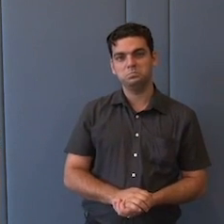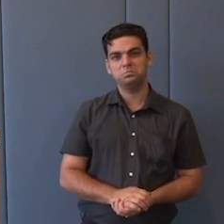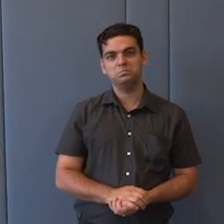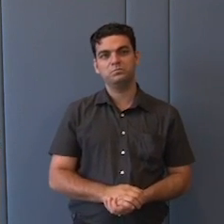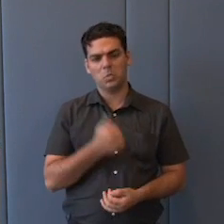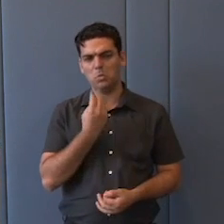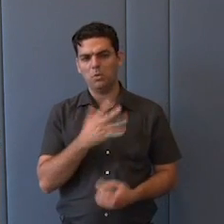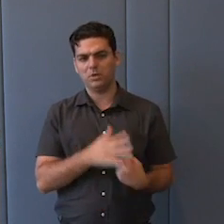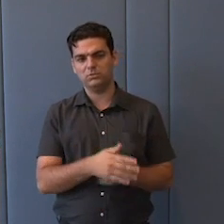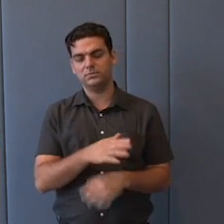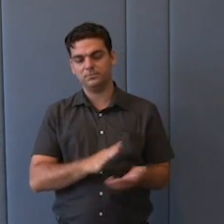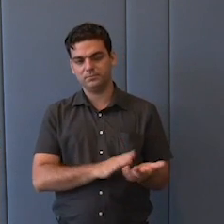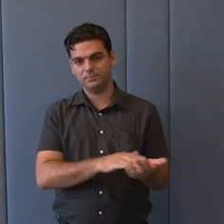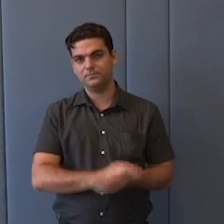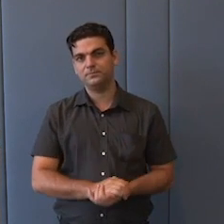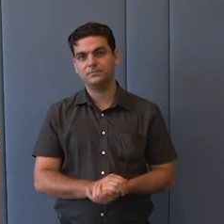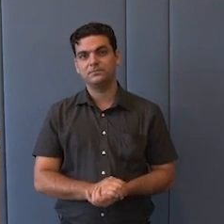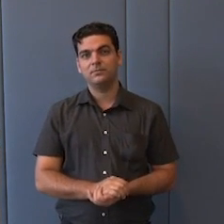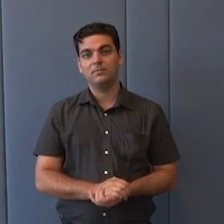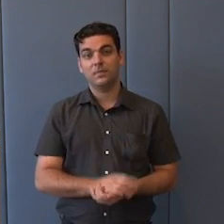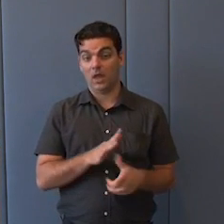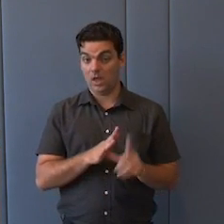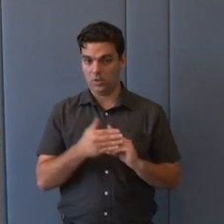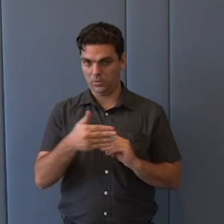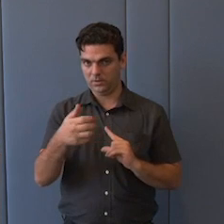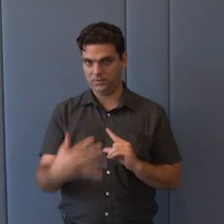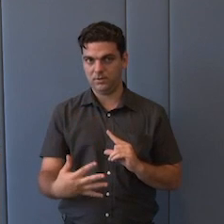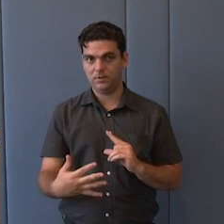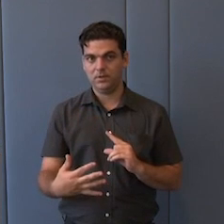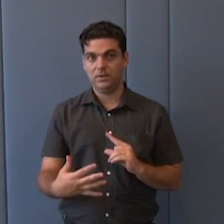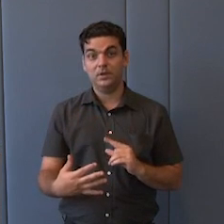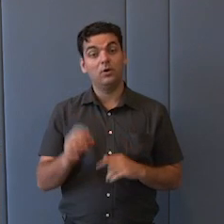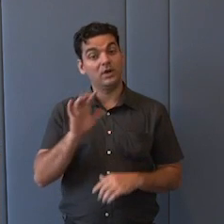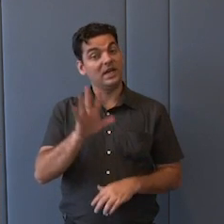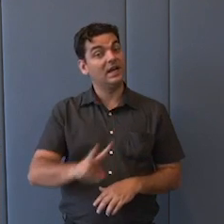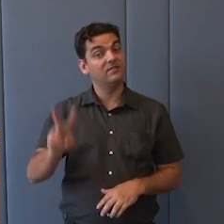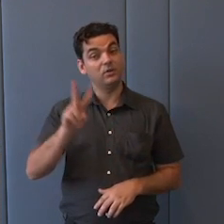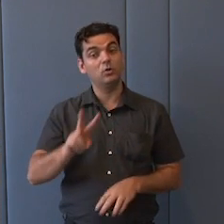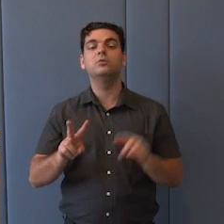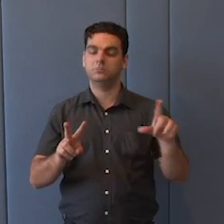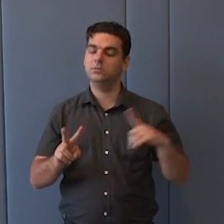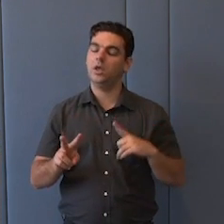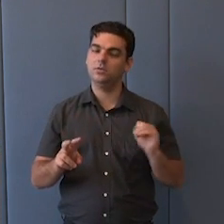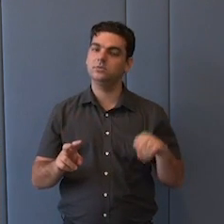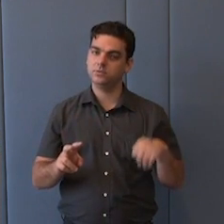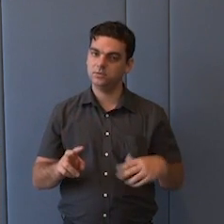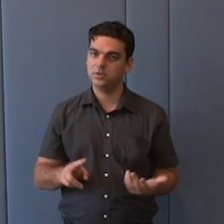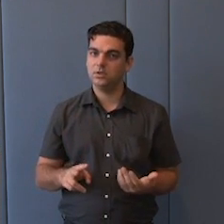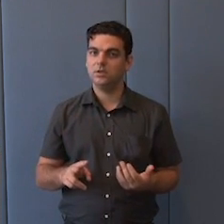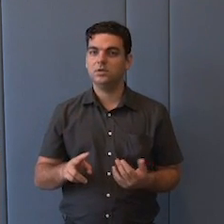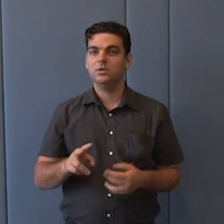Muito obrigado, Bruna. Eu acho que, antes de mais nada, reconhecendo que esses valores existem e que nós